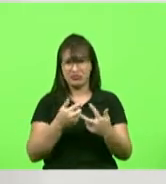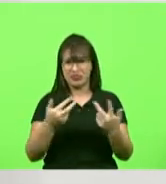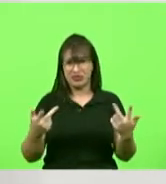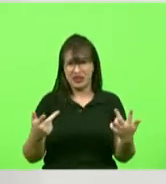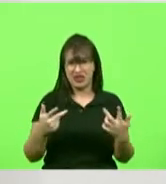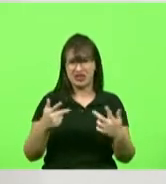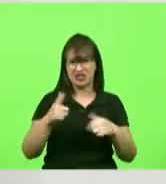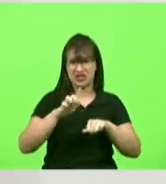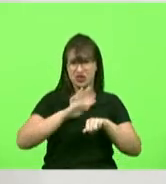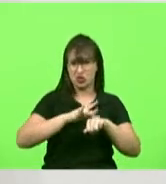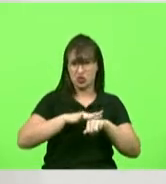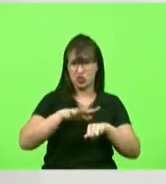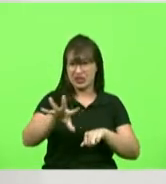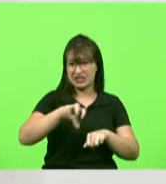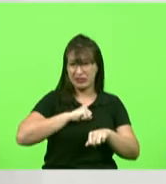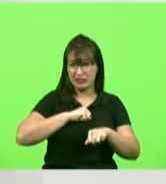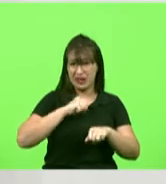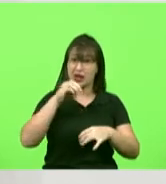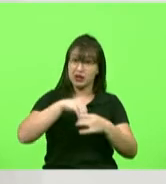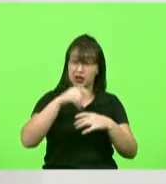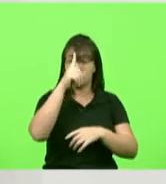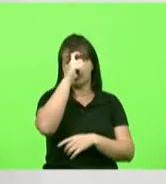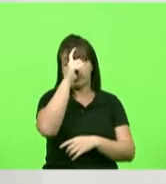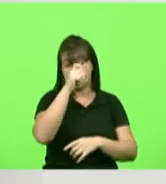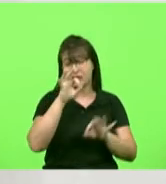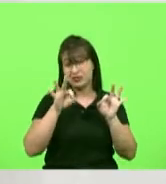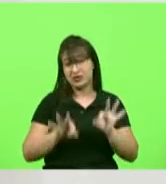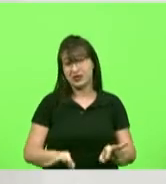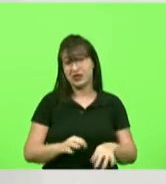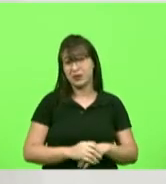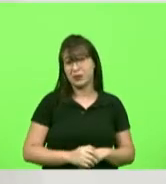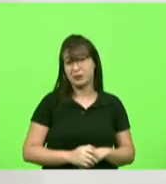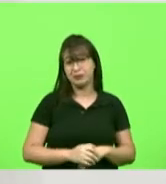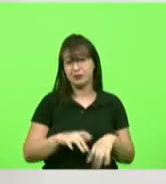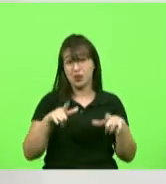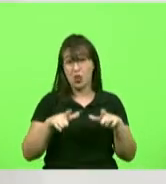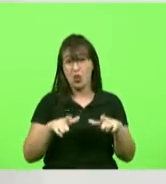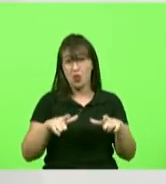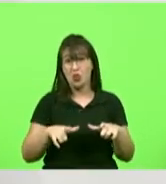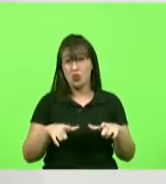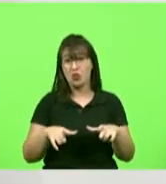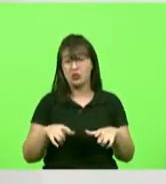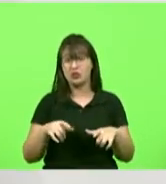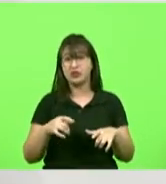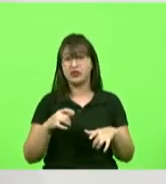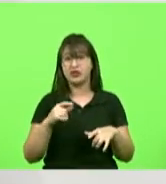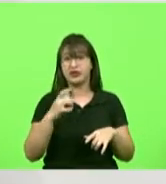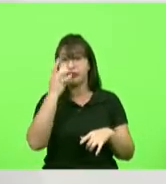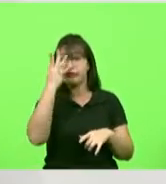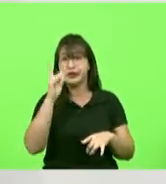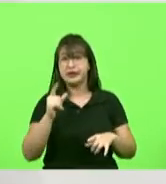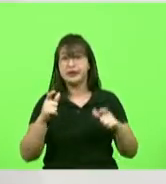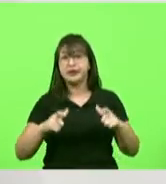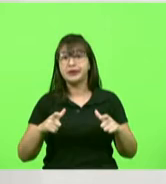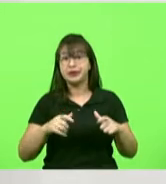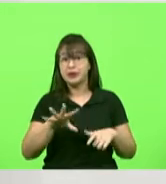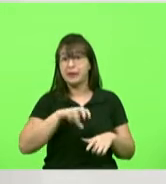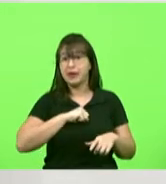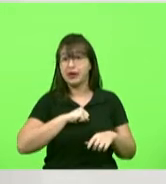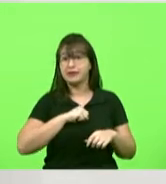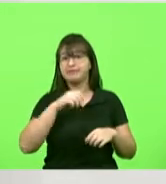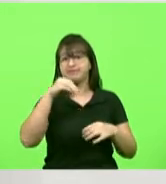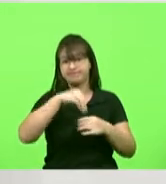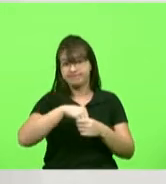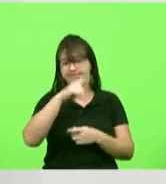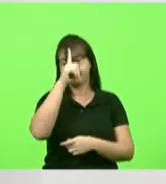o vírus não existe lugar onde seja mais fácil de se contrair a doença do que dentro do próprio hospital e tem profissionais ali